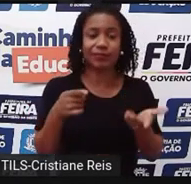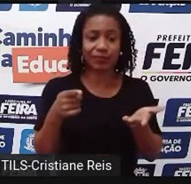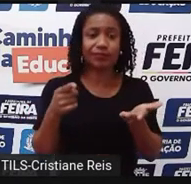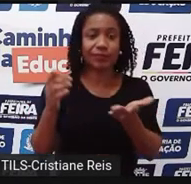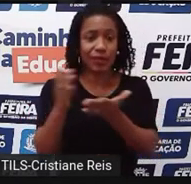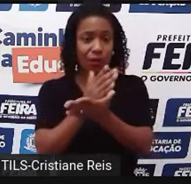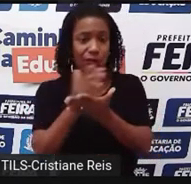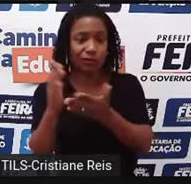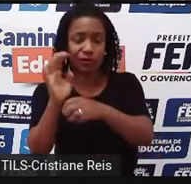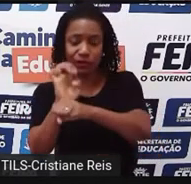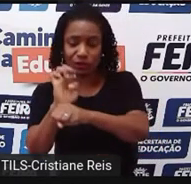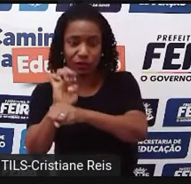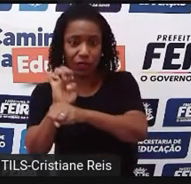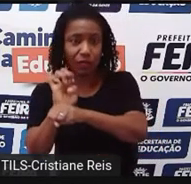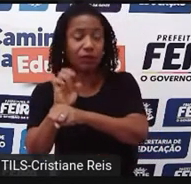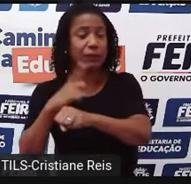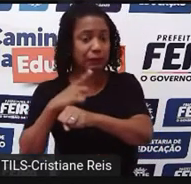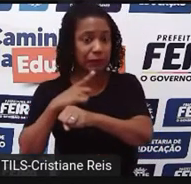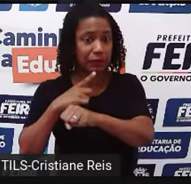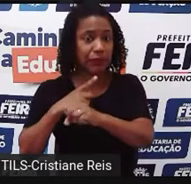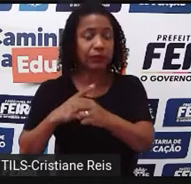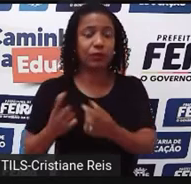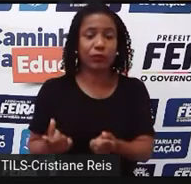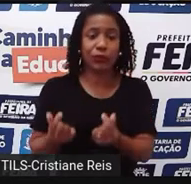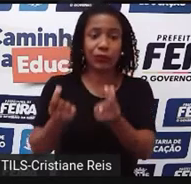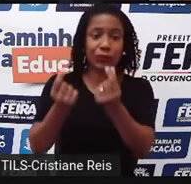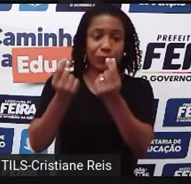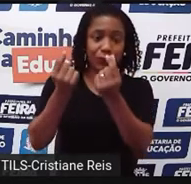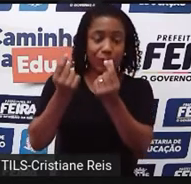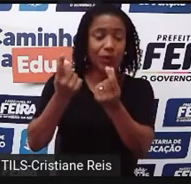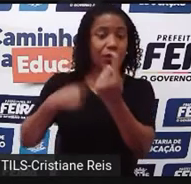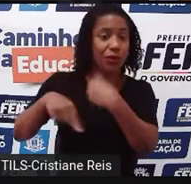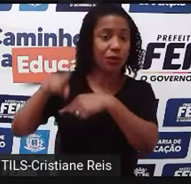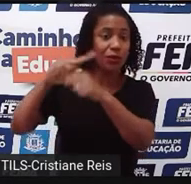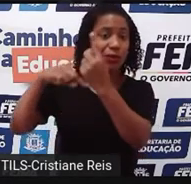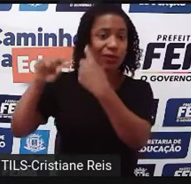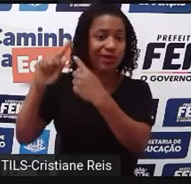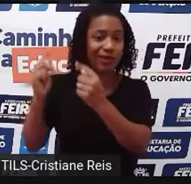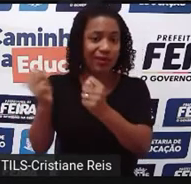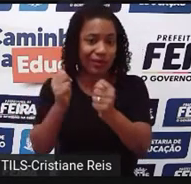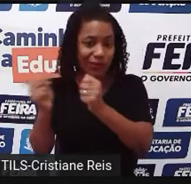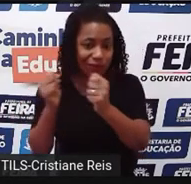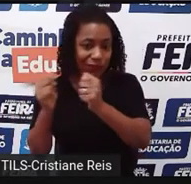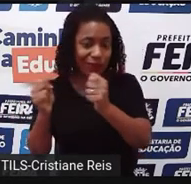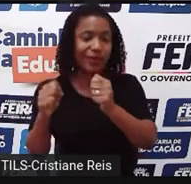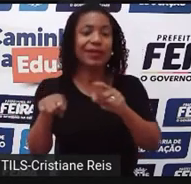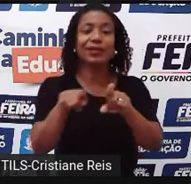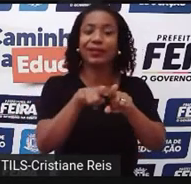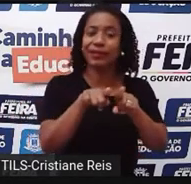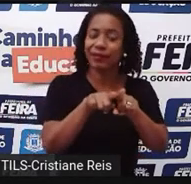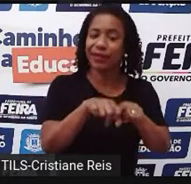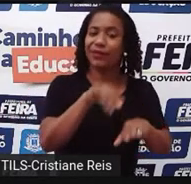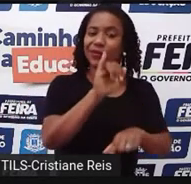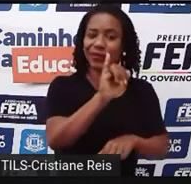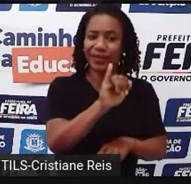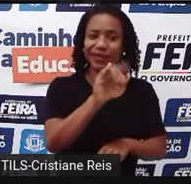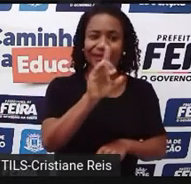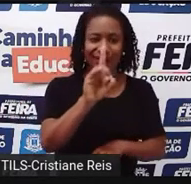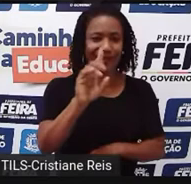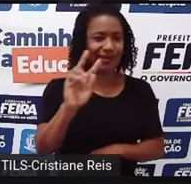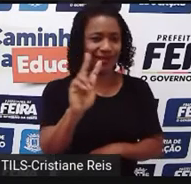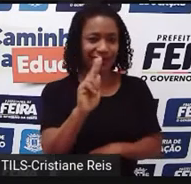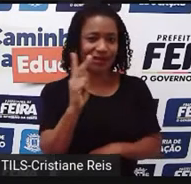alguns estados, a questão também que envolve, né? O IDH, tudo, a gente tem, né?